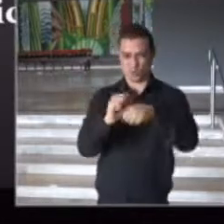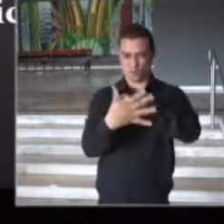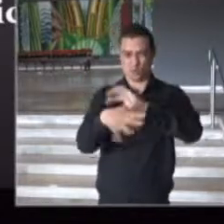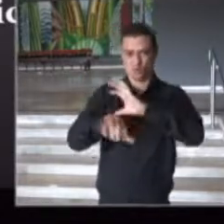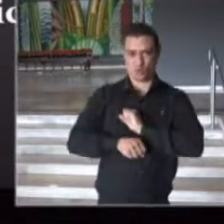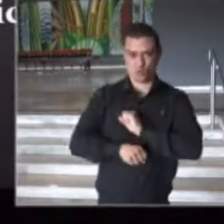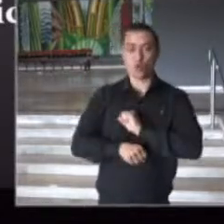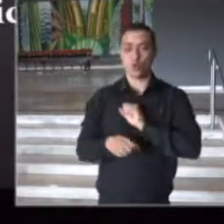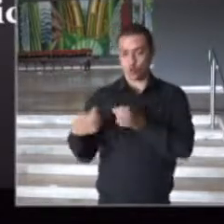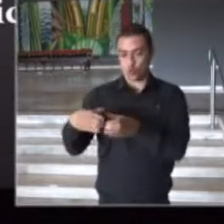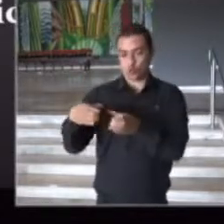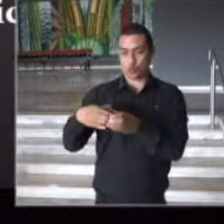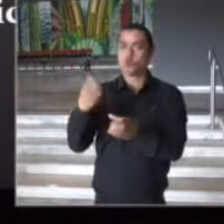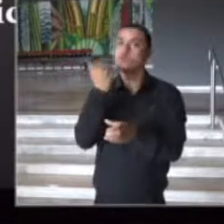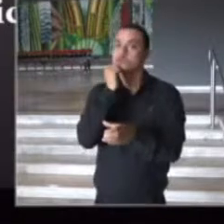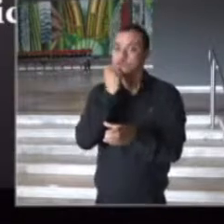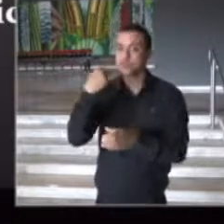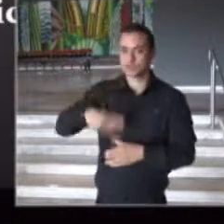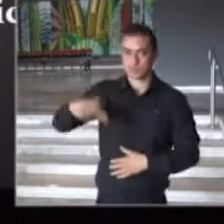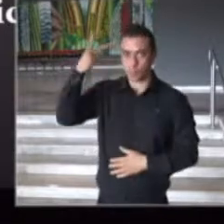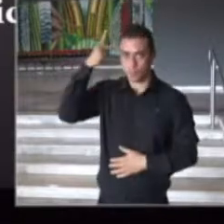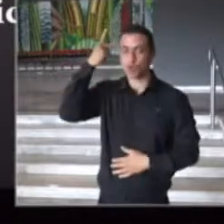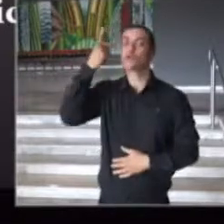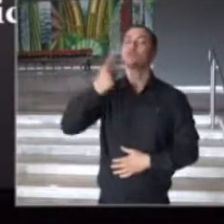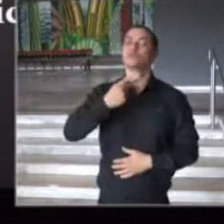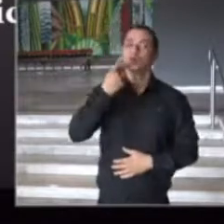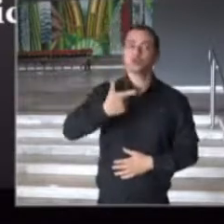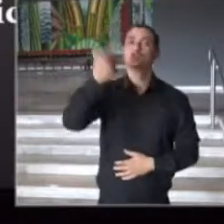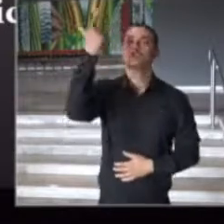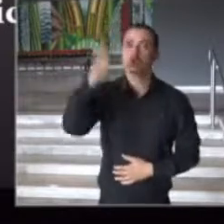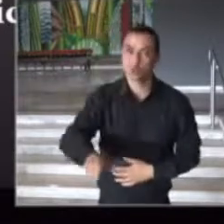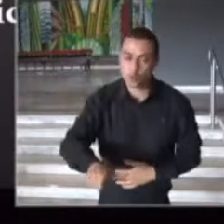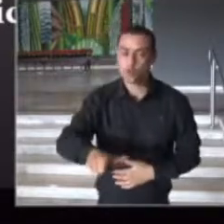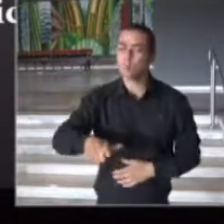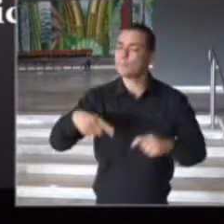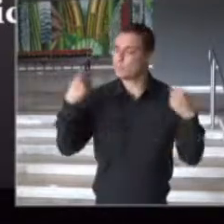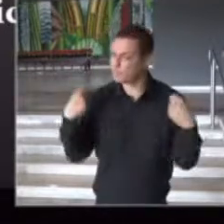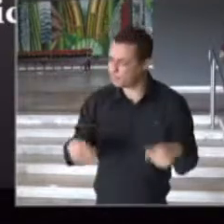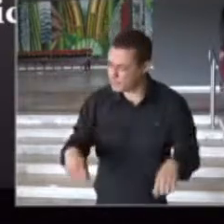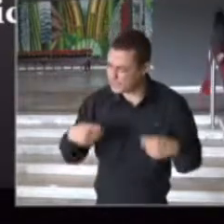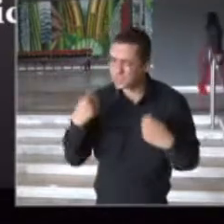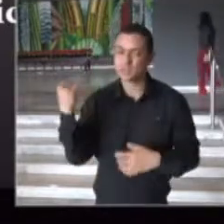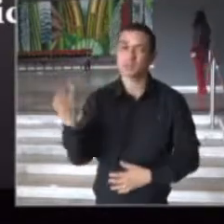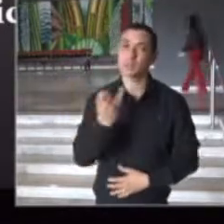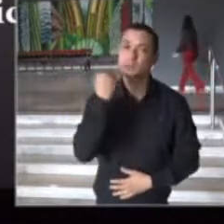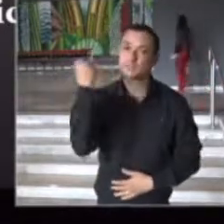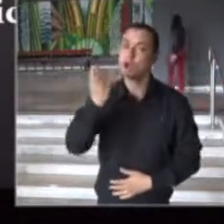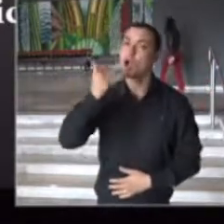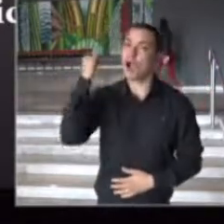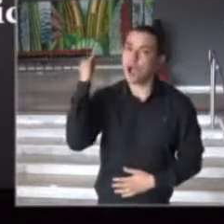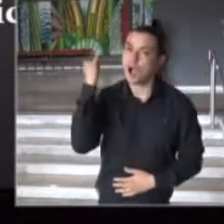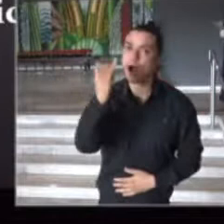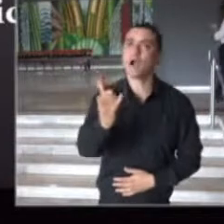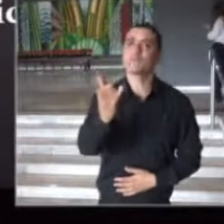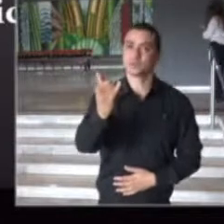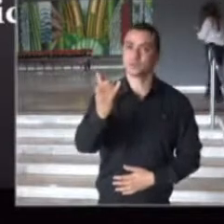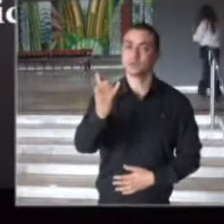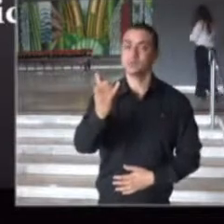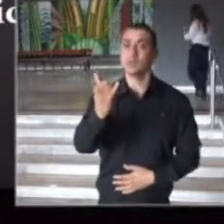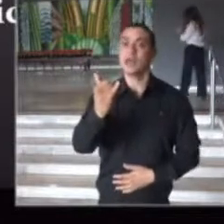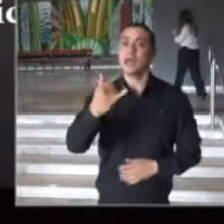o Comitê Científico reitera a necessidade, reforça a necessidade